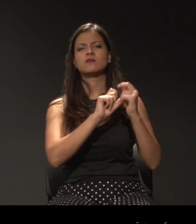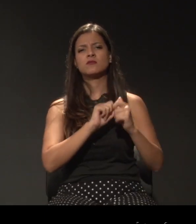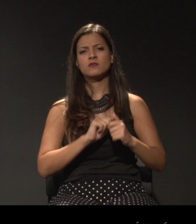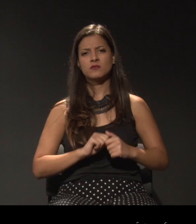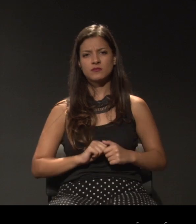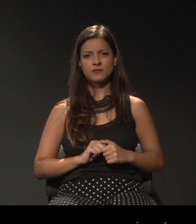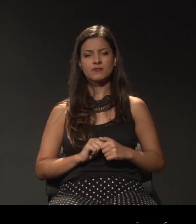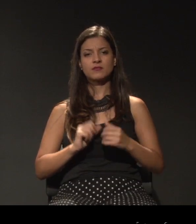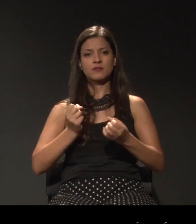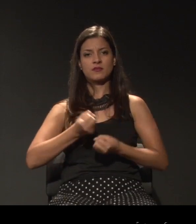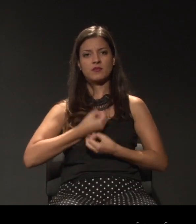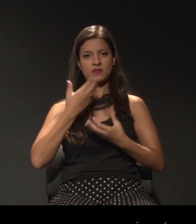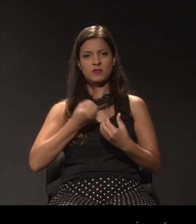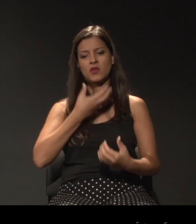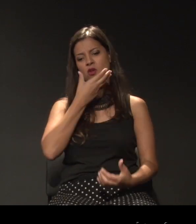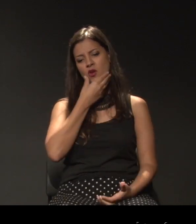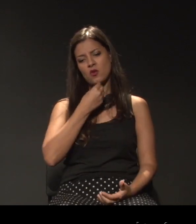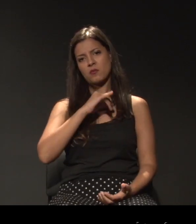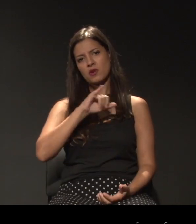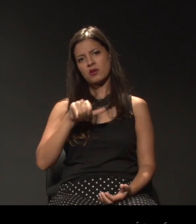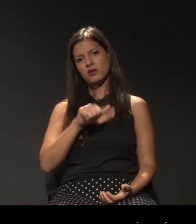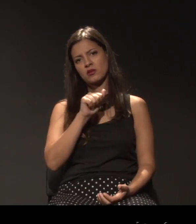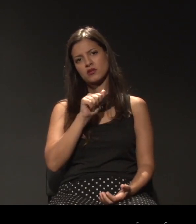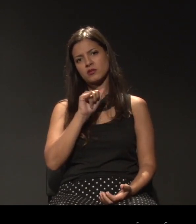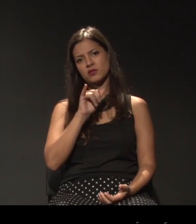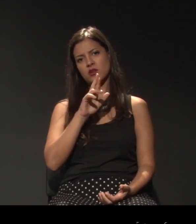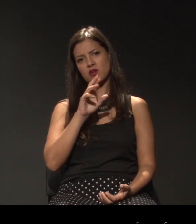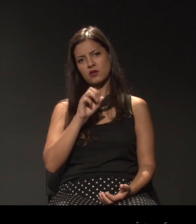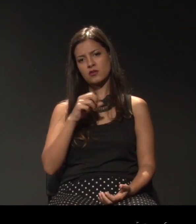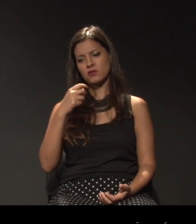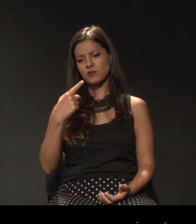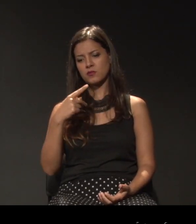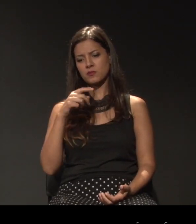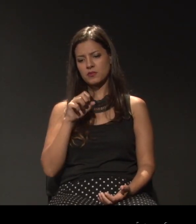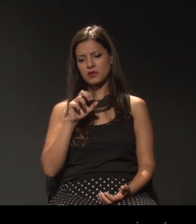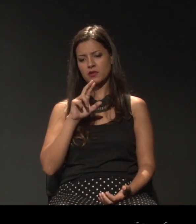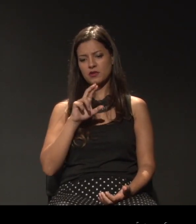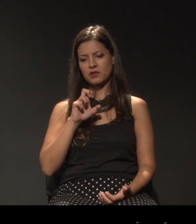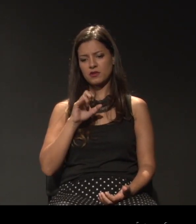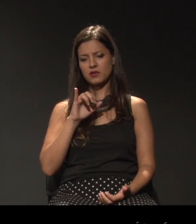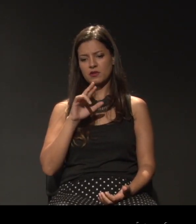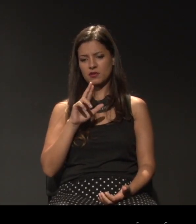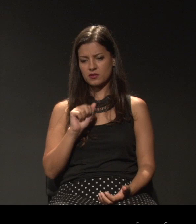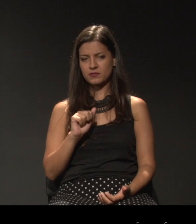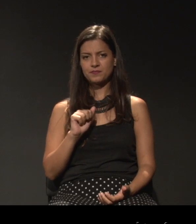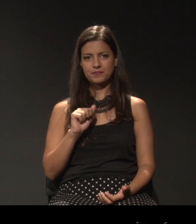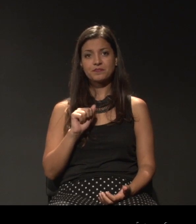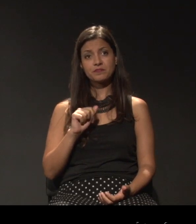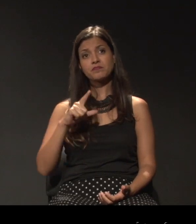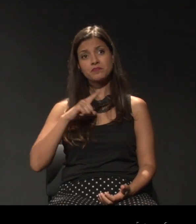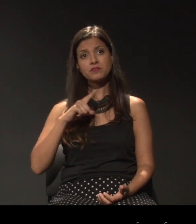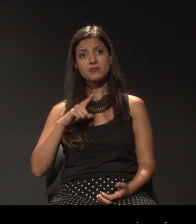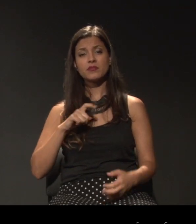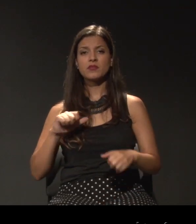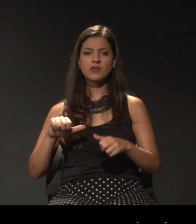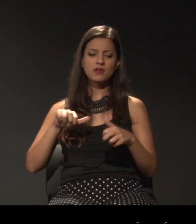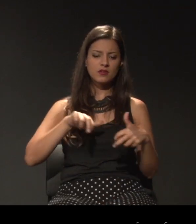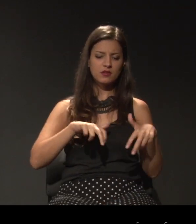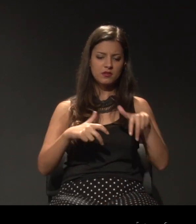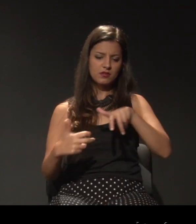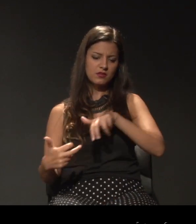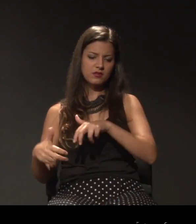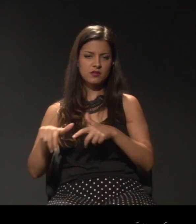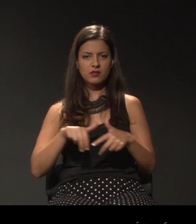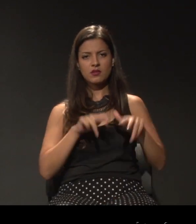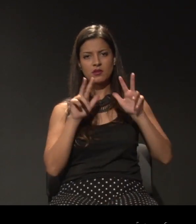Essa poesia é uma poesia do Jair Pereira, que eu fiz uma releitura. E a gente dança essa coreografia chamada